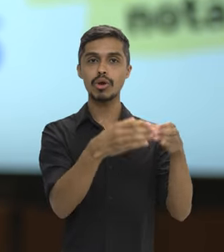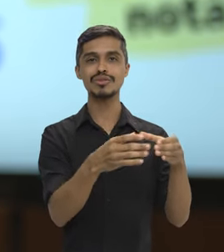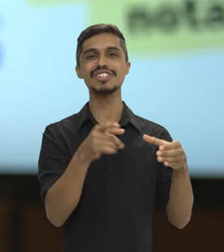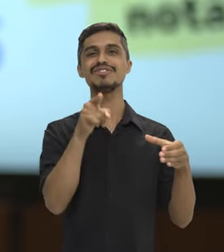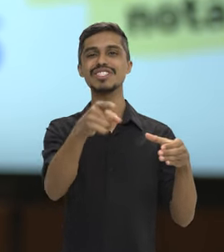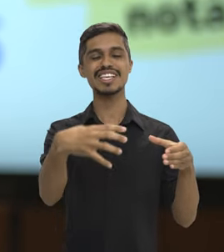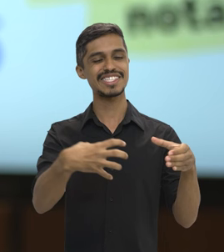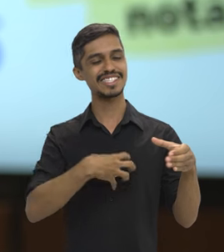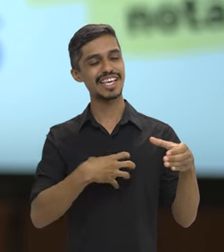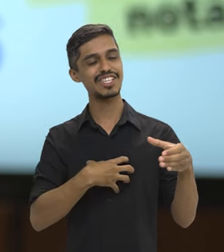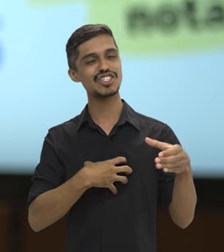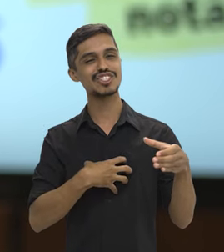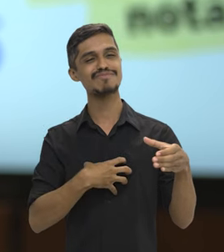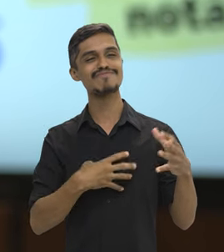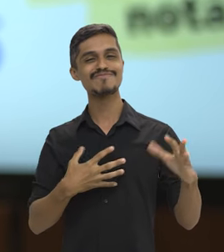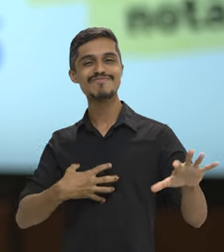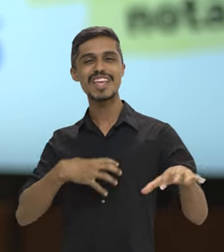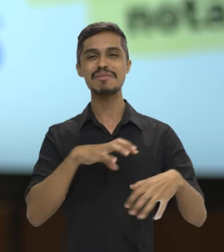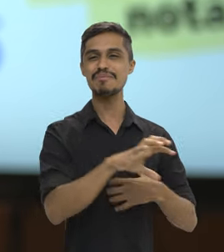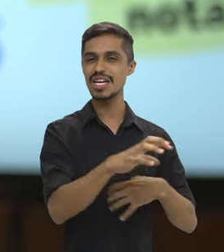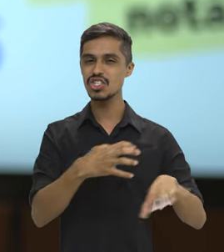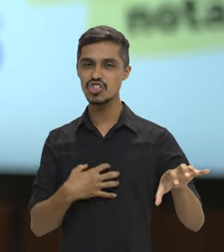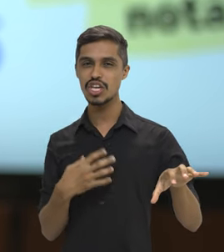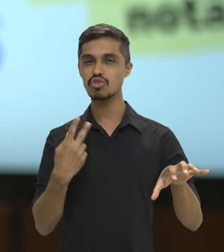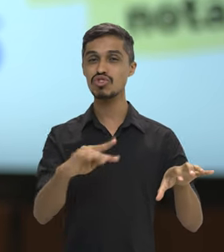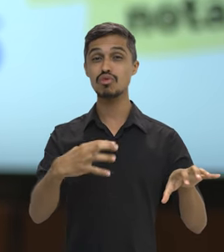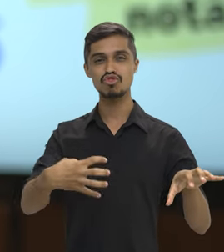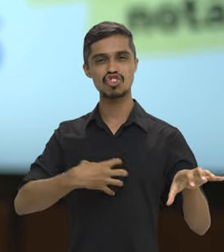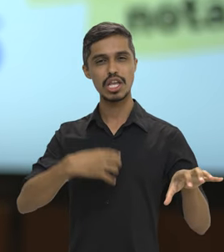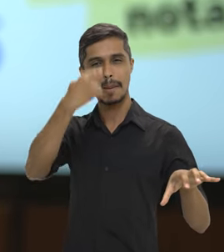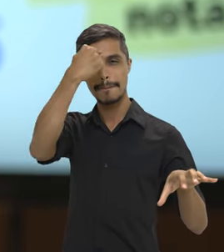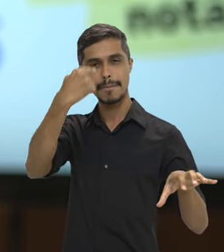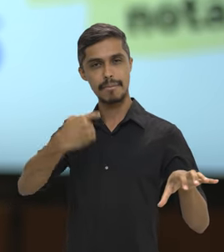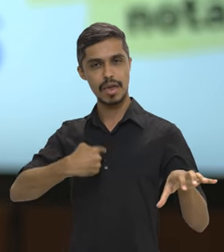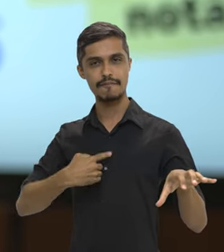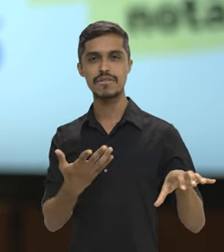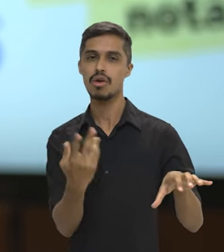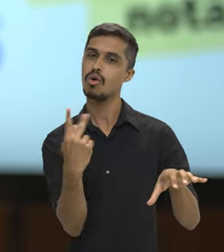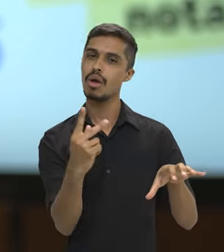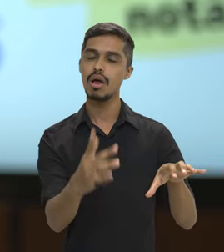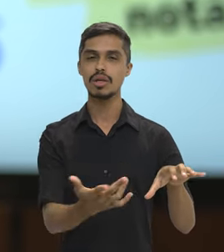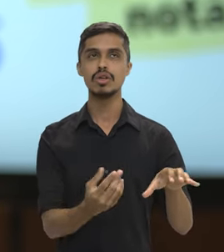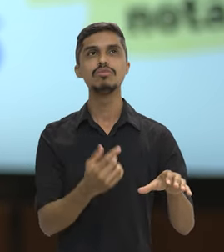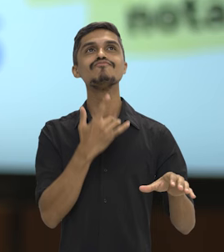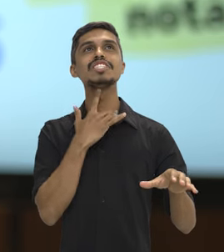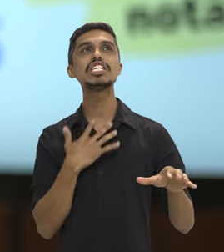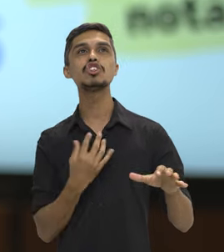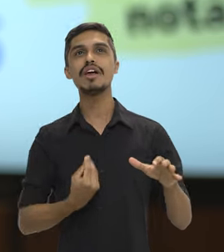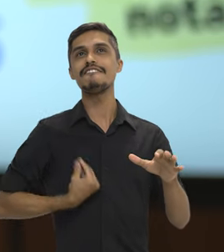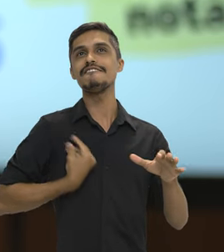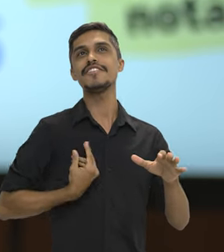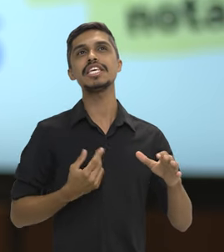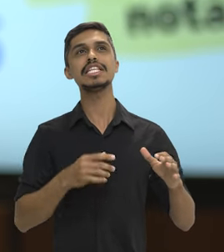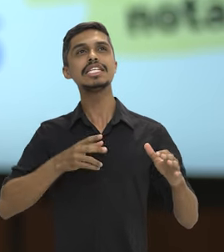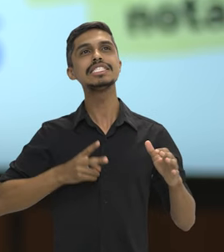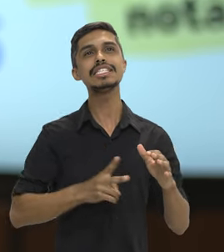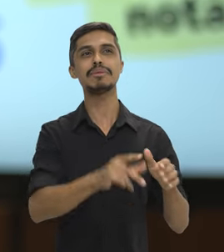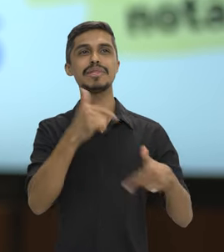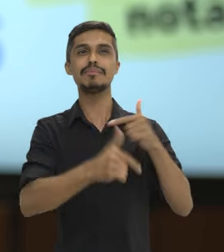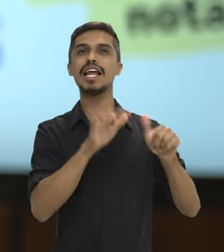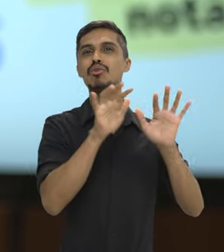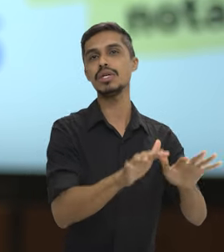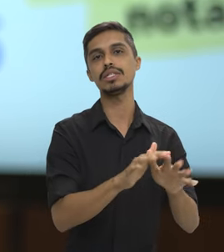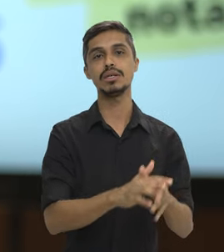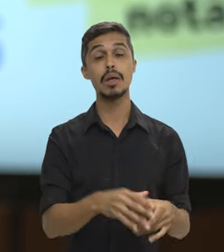bloco que mais tem a ver com a carreira de vocês, com o que vocês pretendem fazer na sua vida. Lembrando que o serviço público